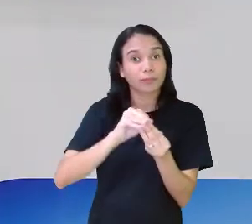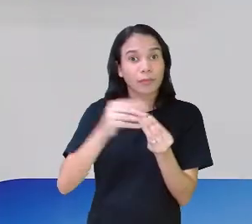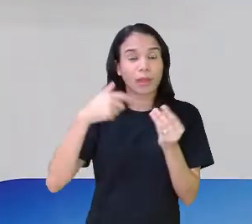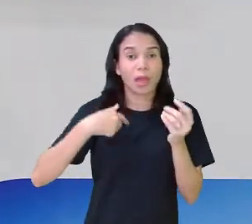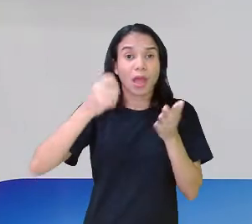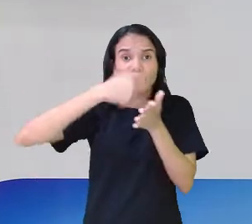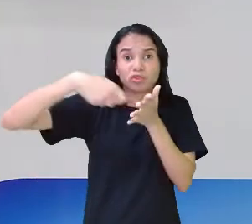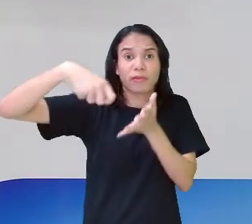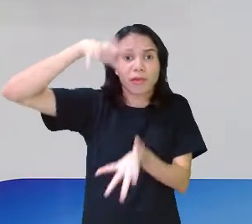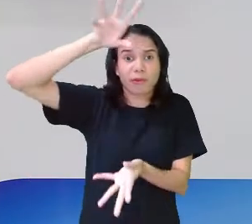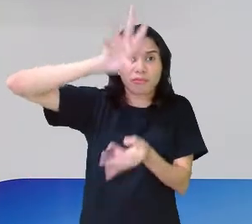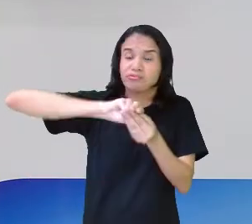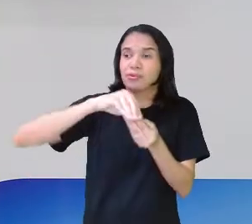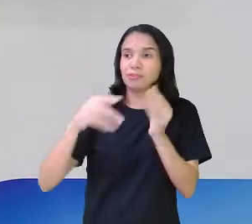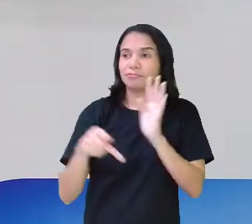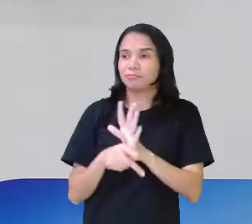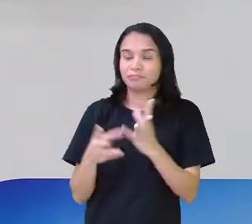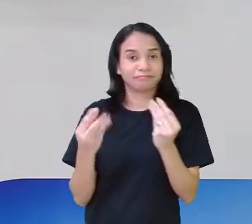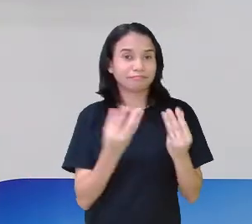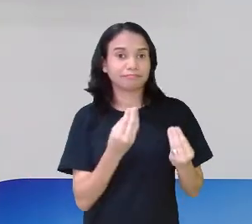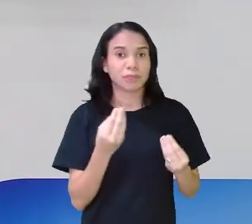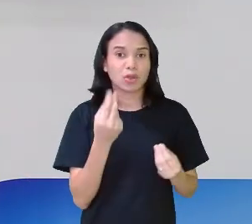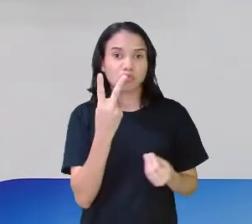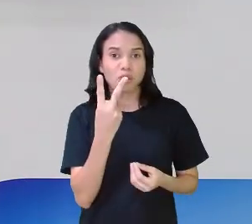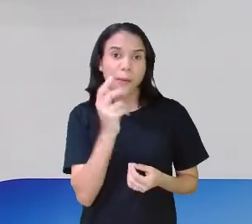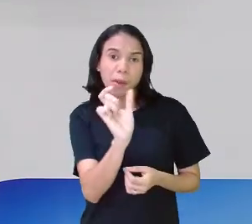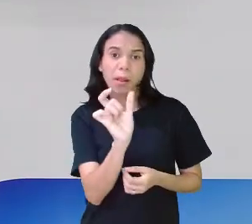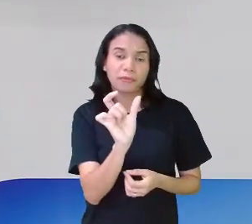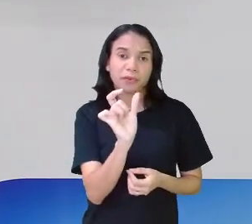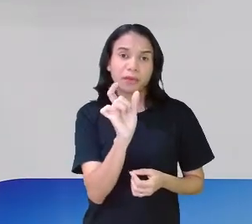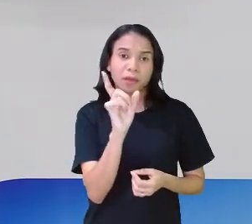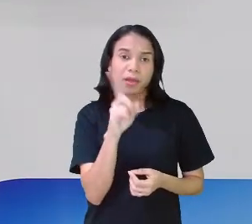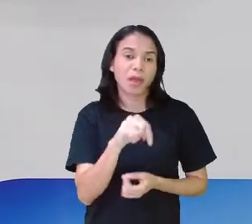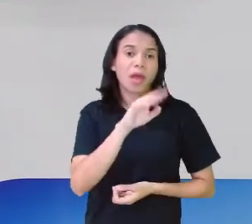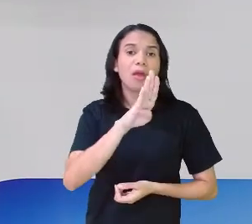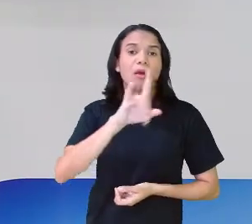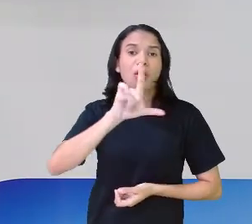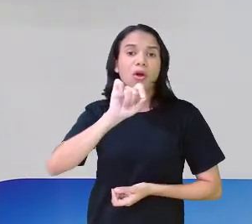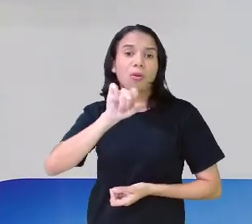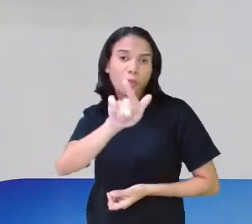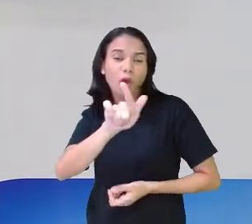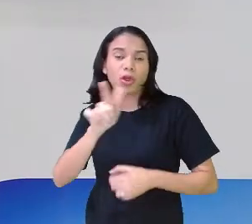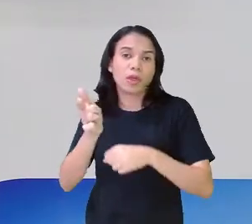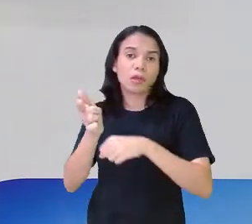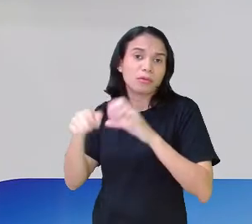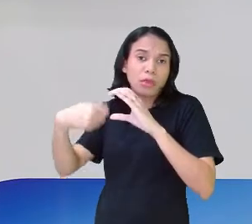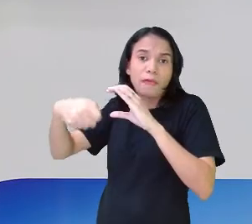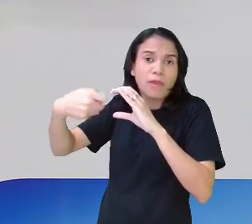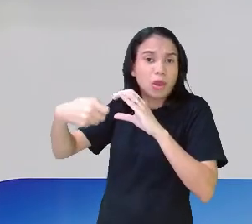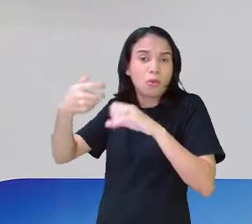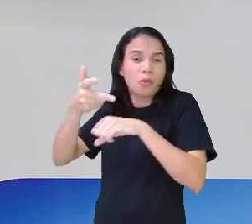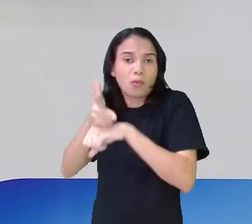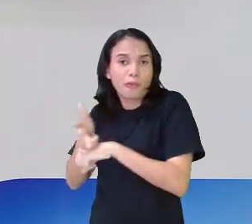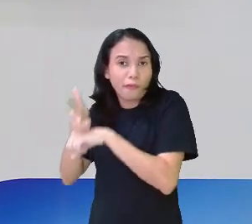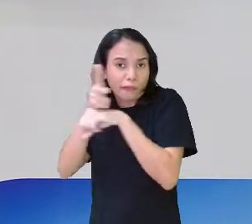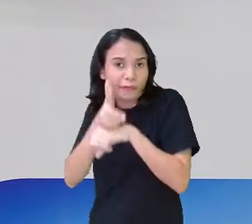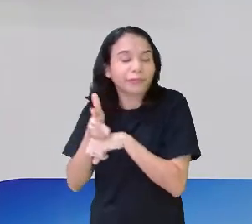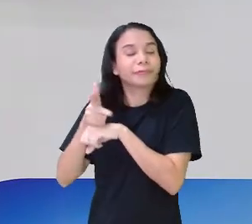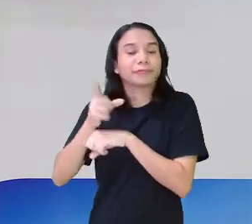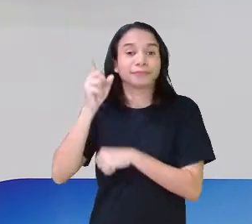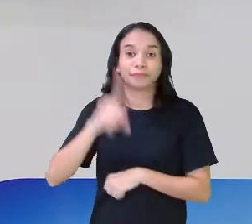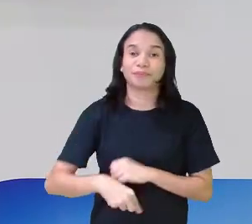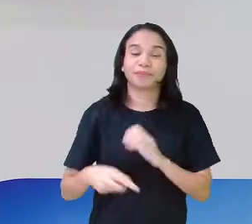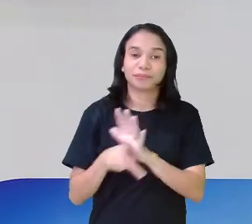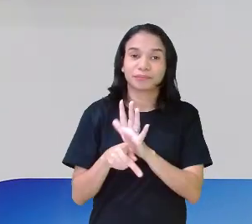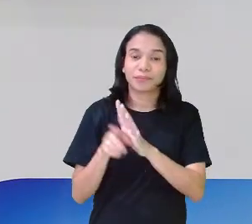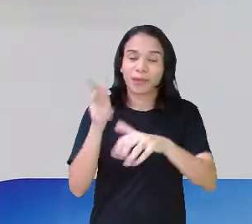tanta coisa aí, o professor resumiu em duas palavrinhas, né? É um blog, vamos dizer assim, um blog em vídeo. Então, vlog é um